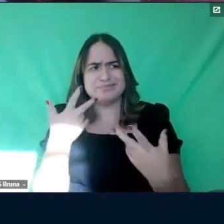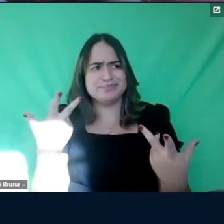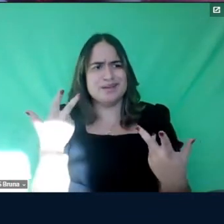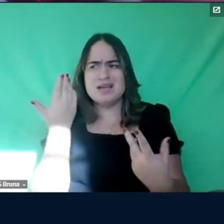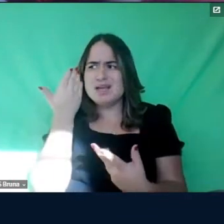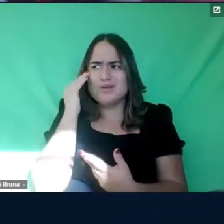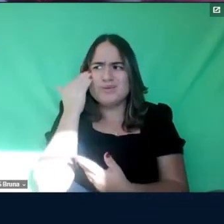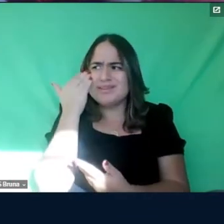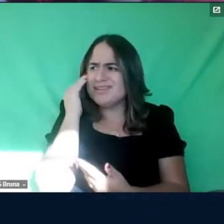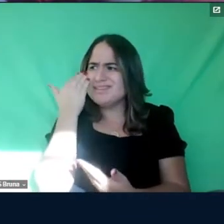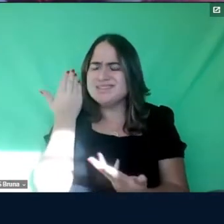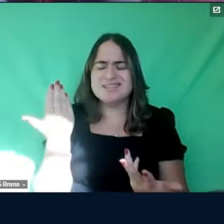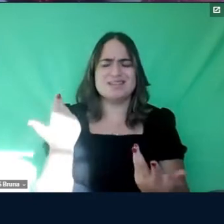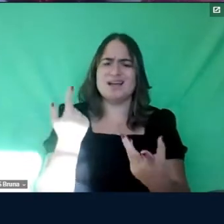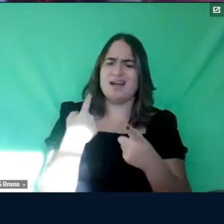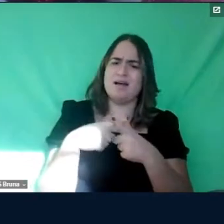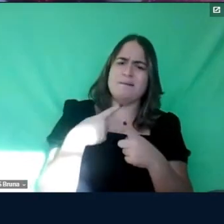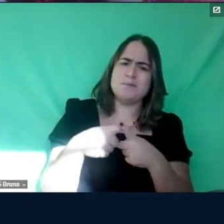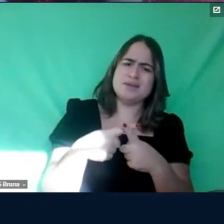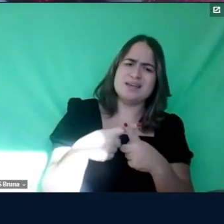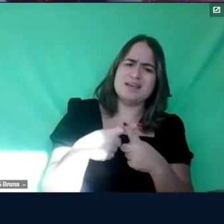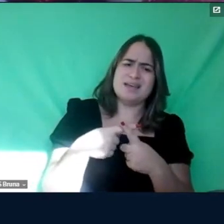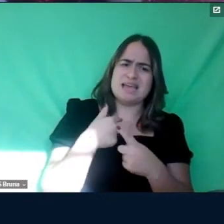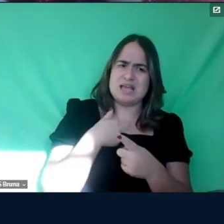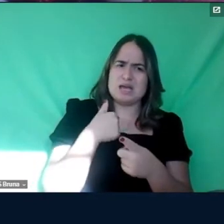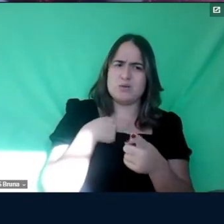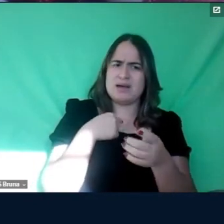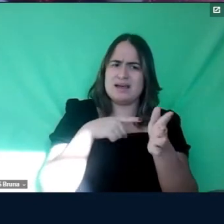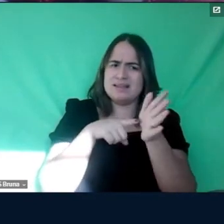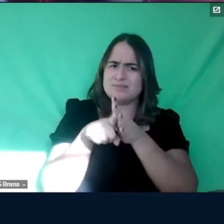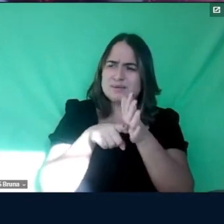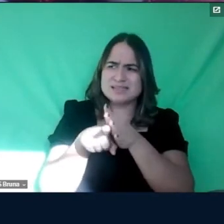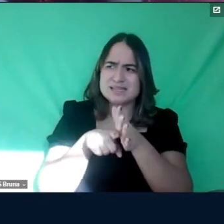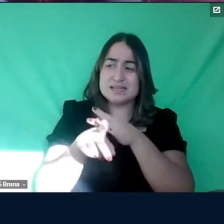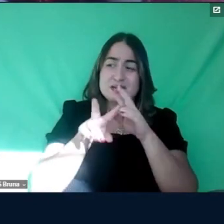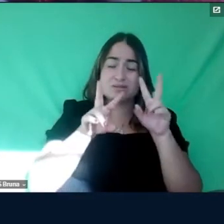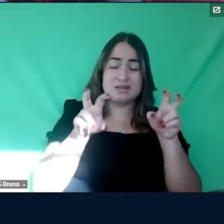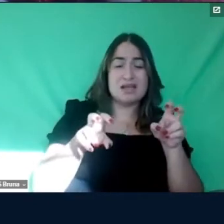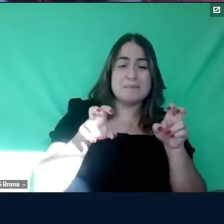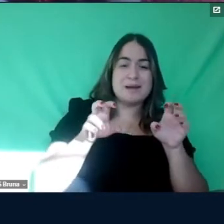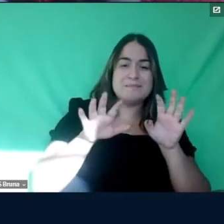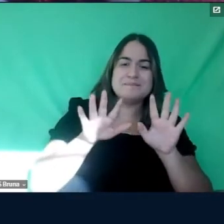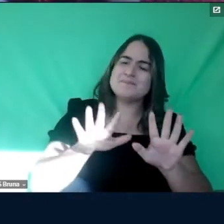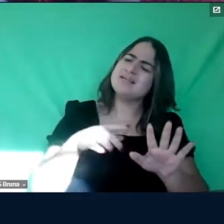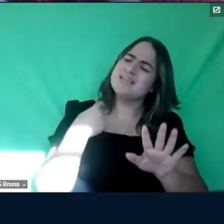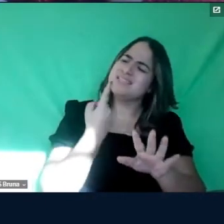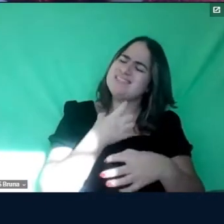entendia muito bem, né, porque eu não estava pesquisando o tema, mas assim, a gente tem aquele,